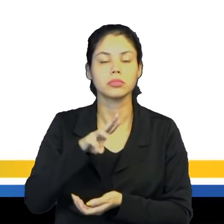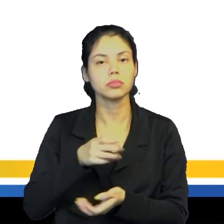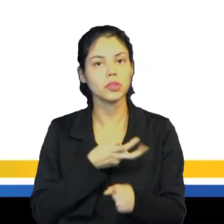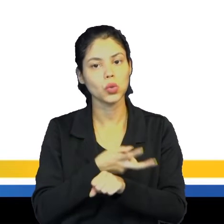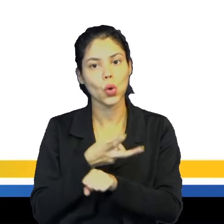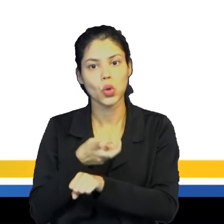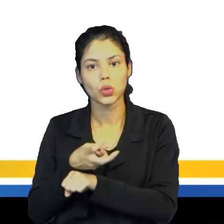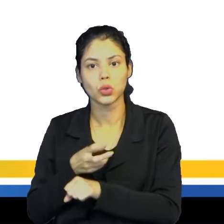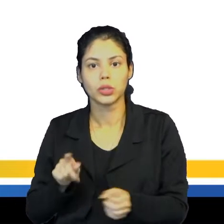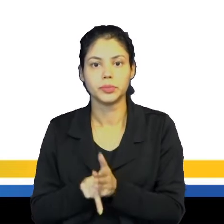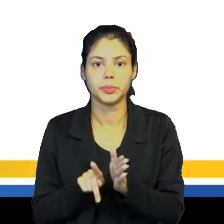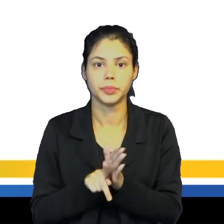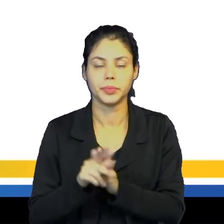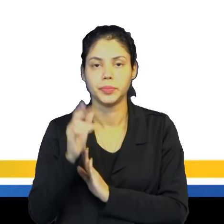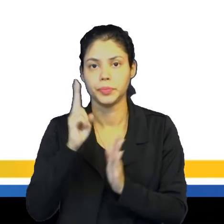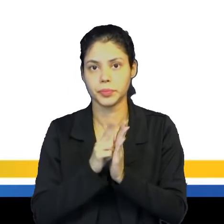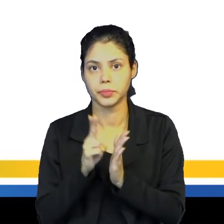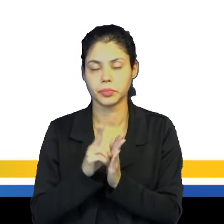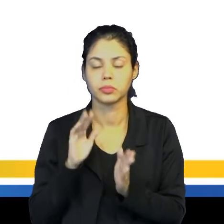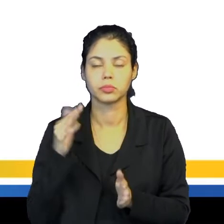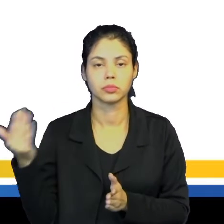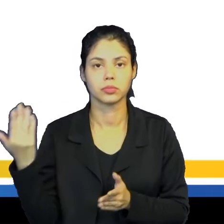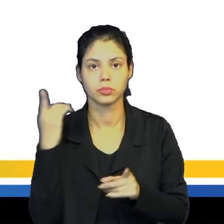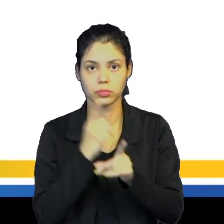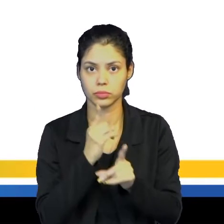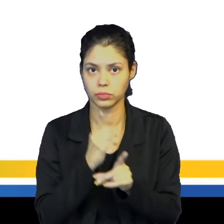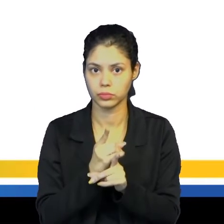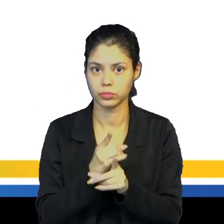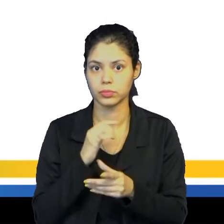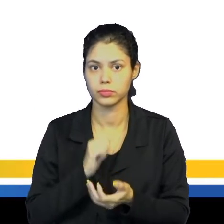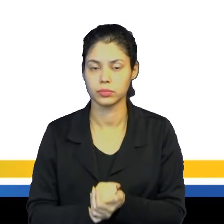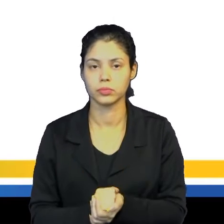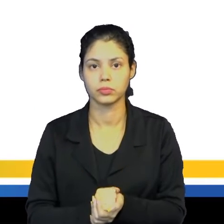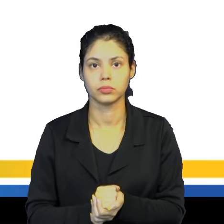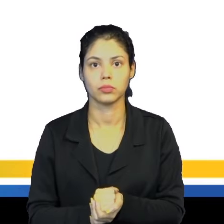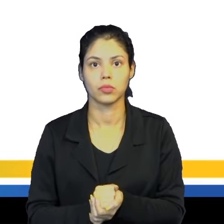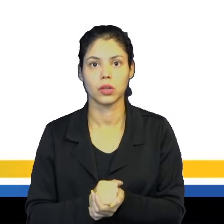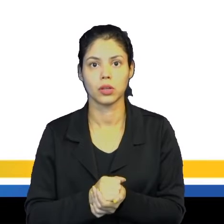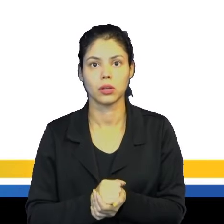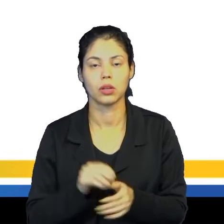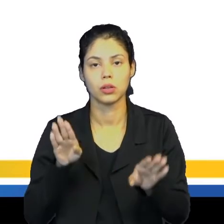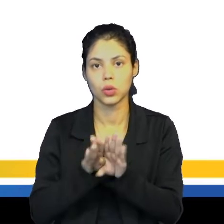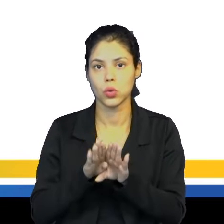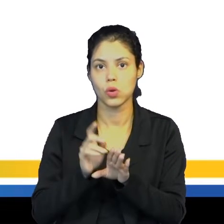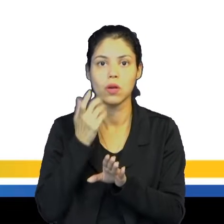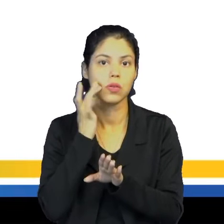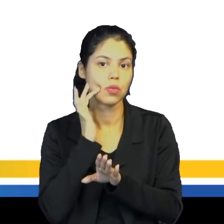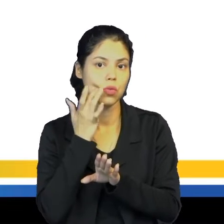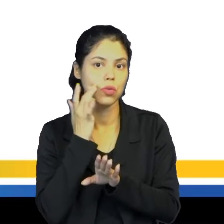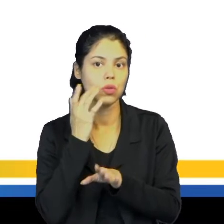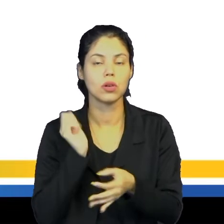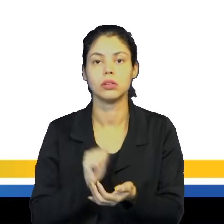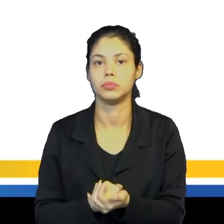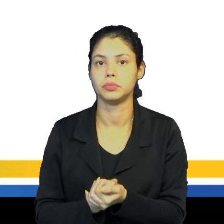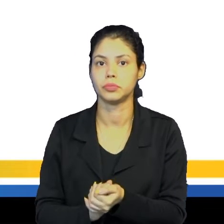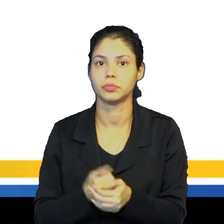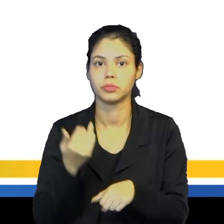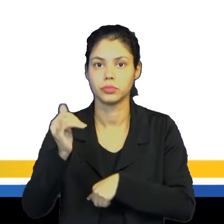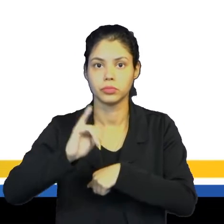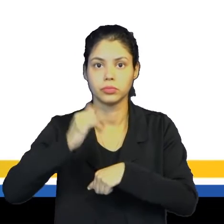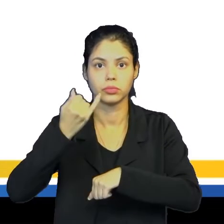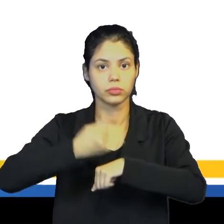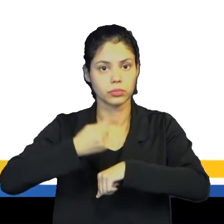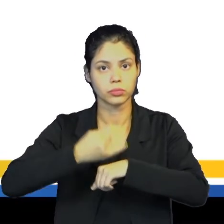exploradas, né, pelos índios, quando os espanhosos descobriram, né, o ouro e a prata levados da América eram em grande